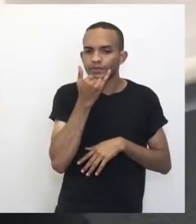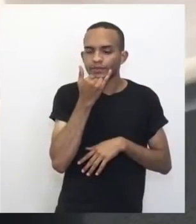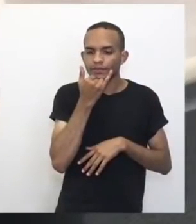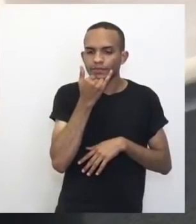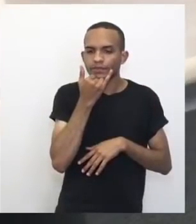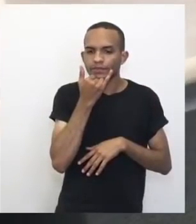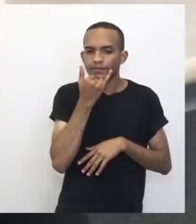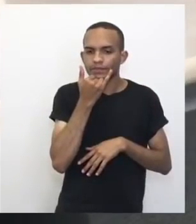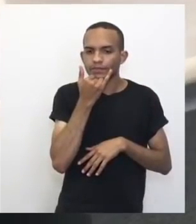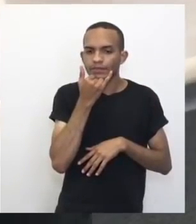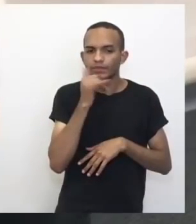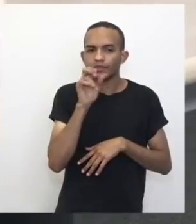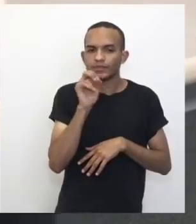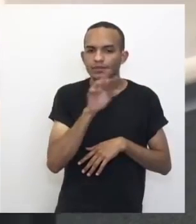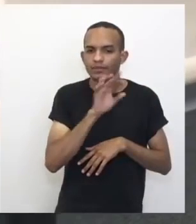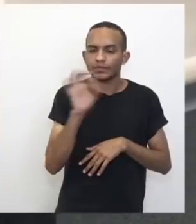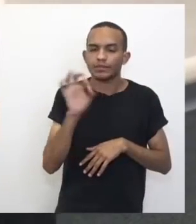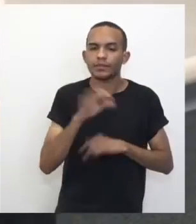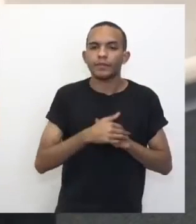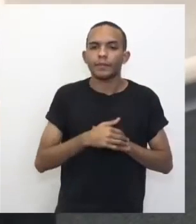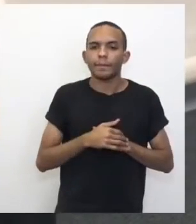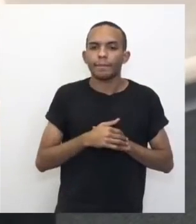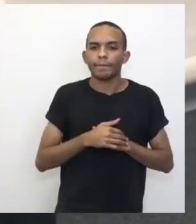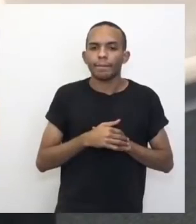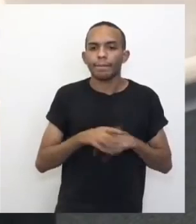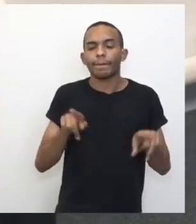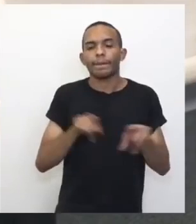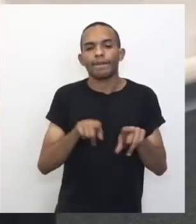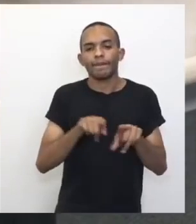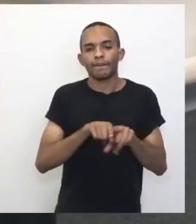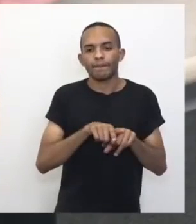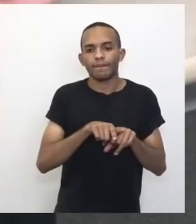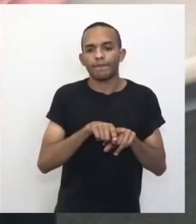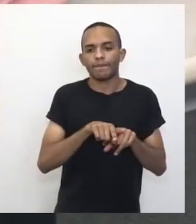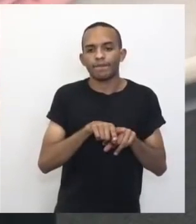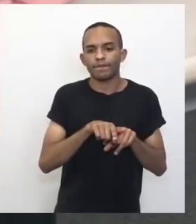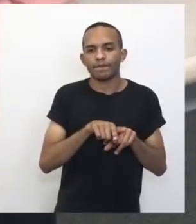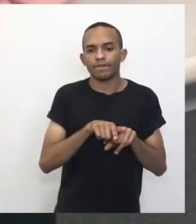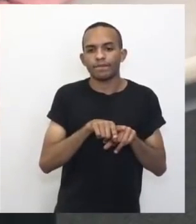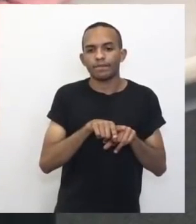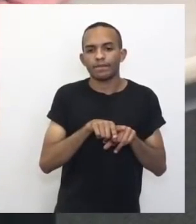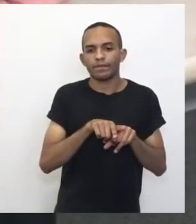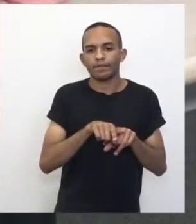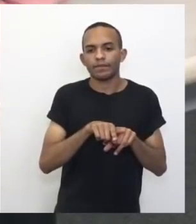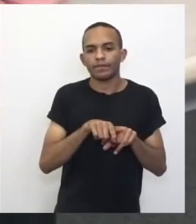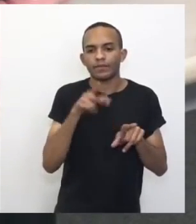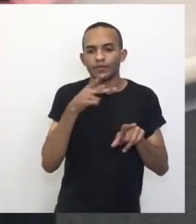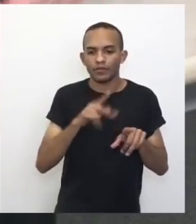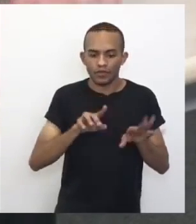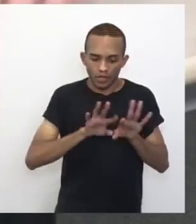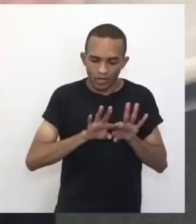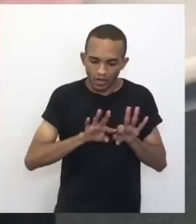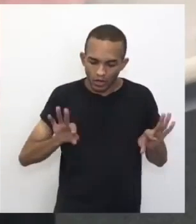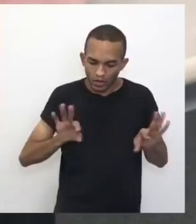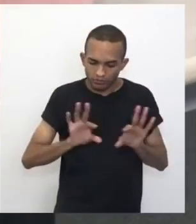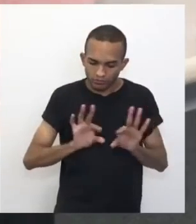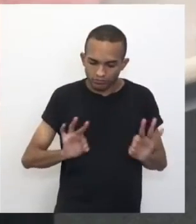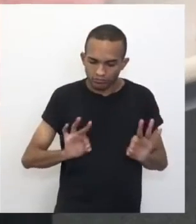lado de fora. Foi mal. Beleza. Então, a face norte, aí você vira, né? Desculpa. Aí, você fixa aqui, ó.